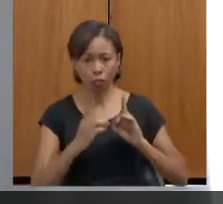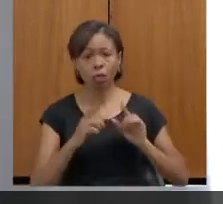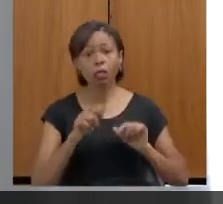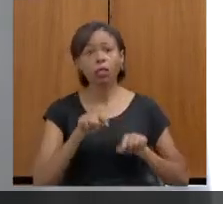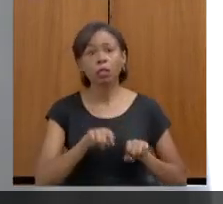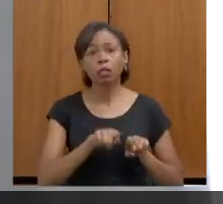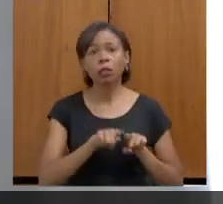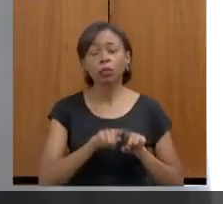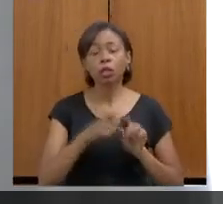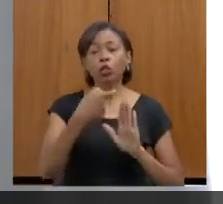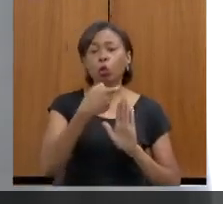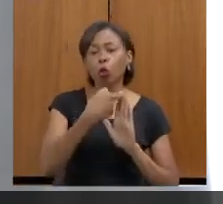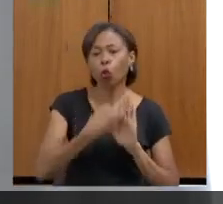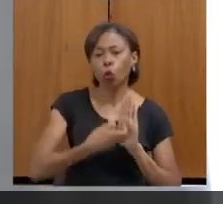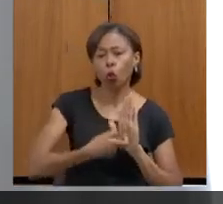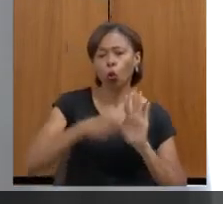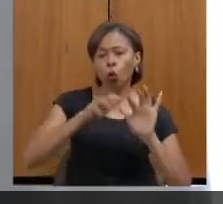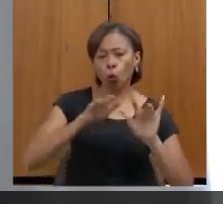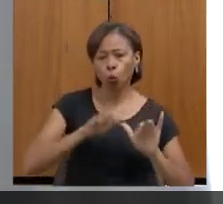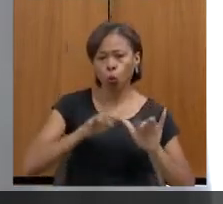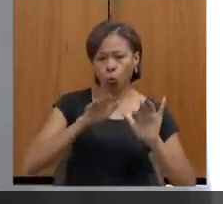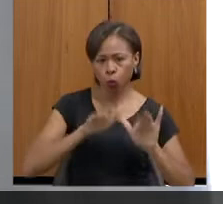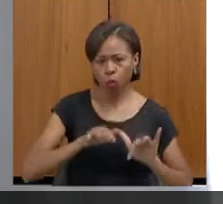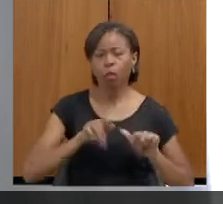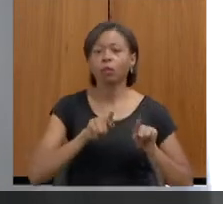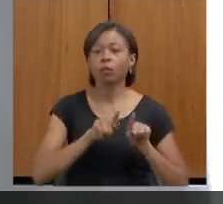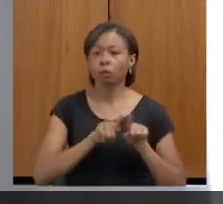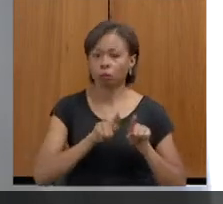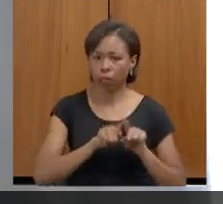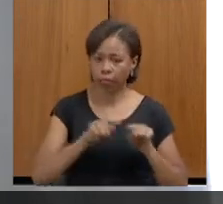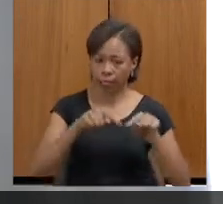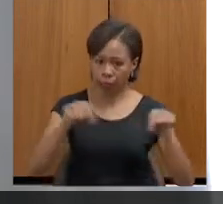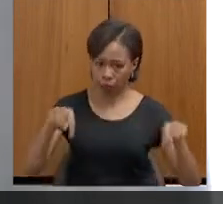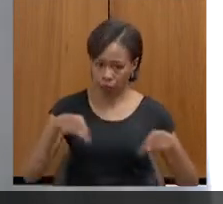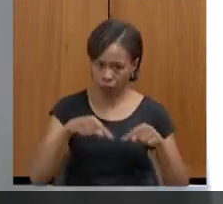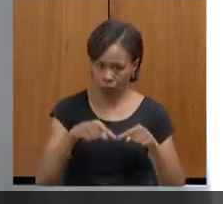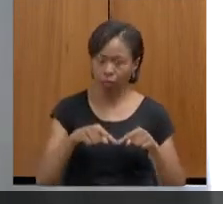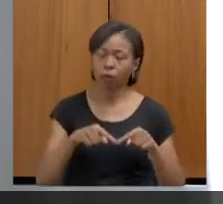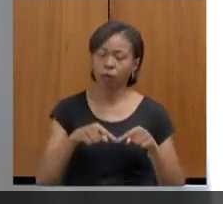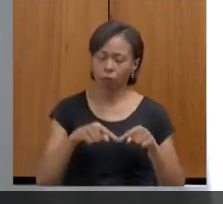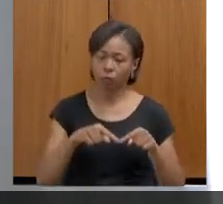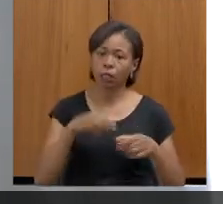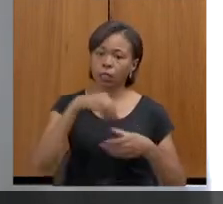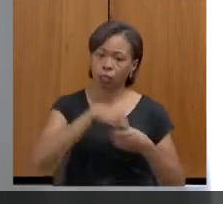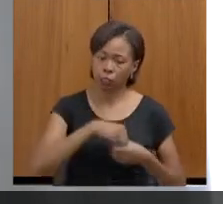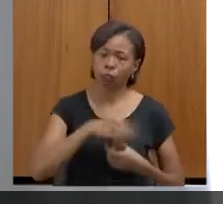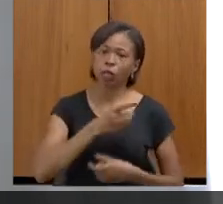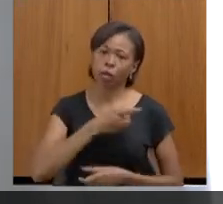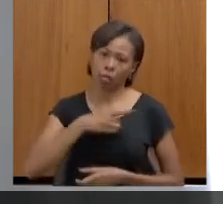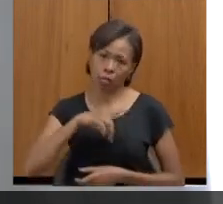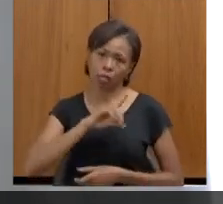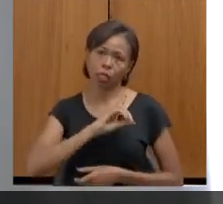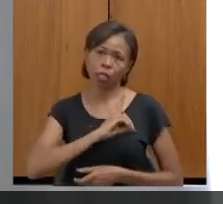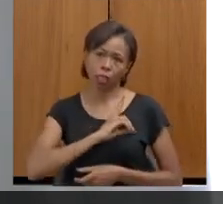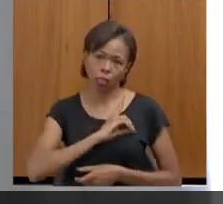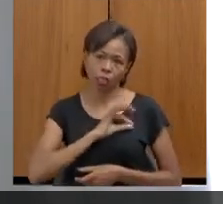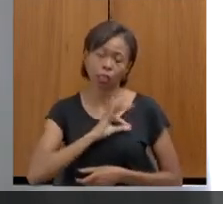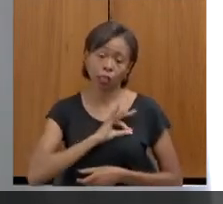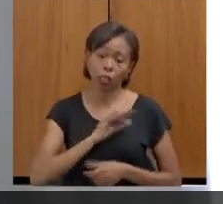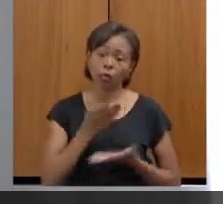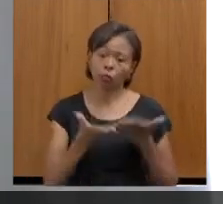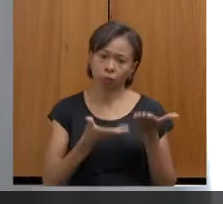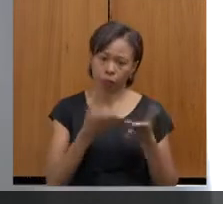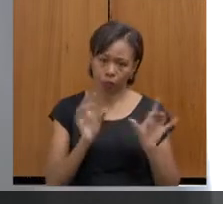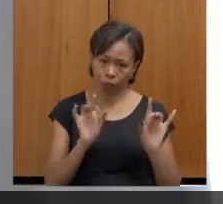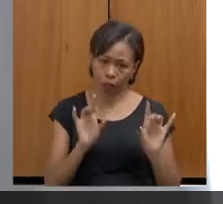escrivães. Então, a gente tem, dispõe também na delegacia de plantão de salas para poder fazer esse atendimento especializado.